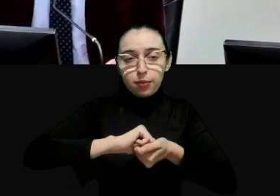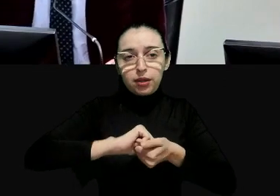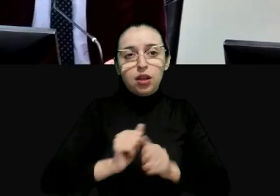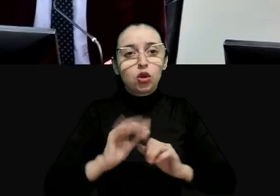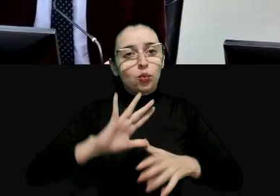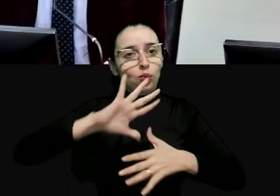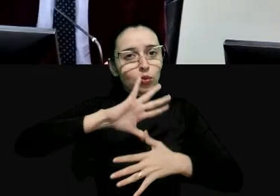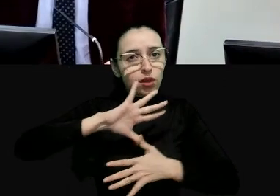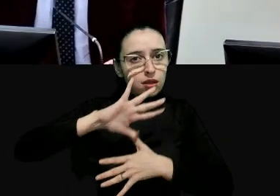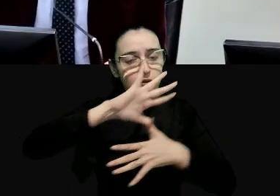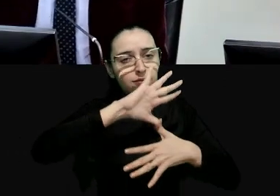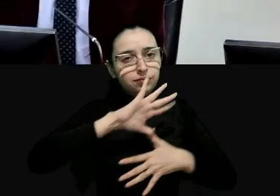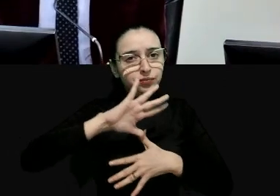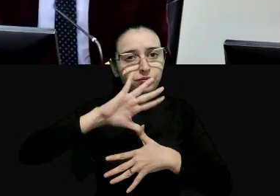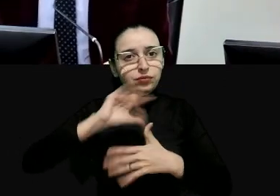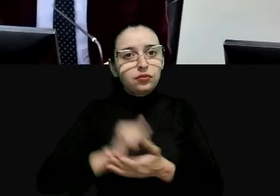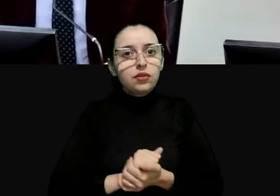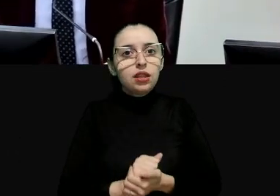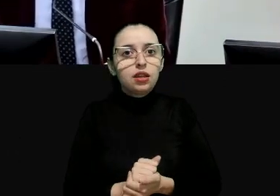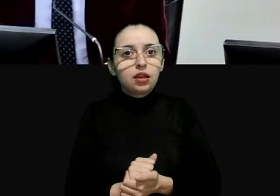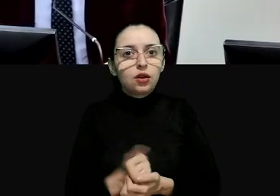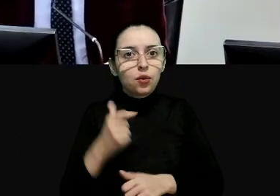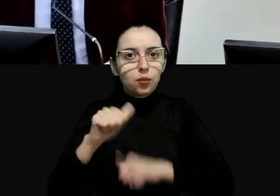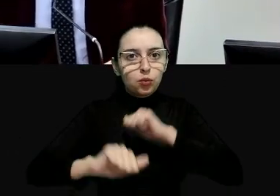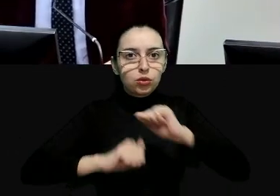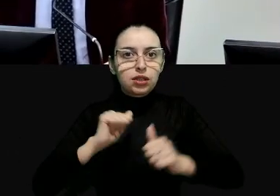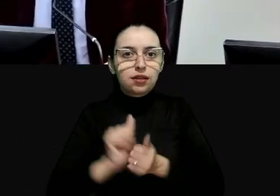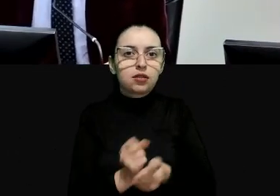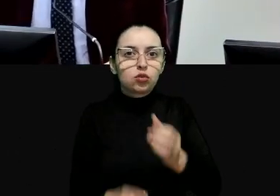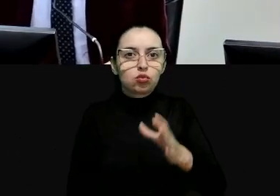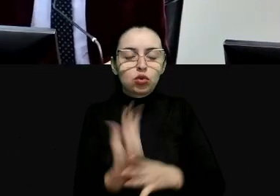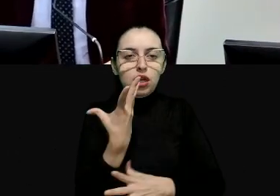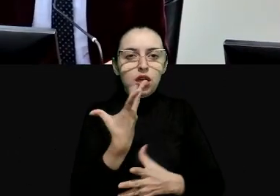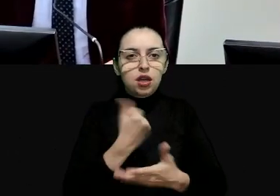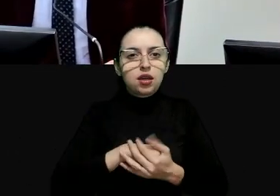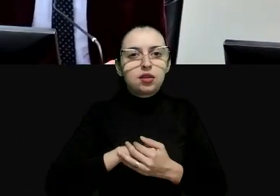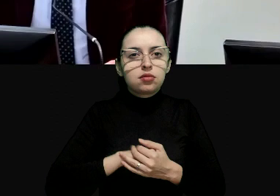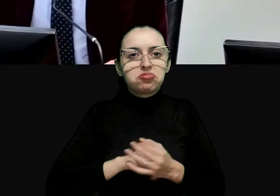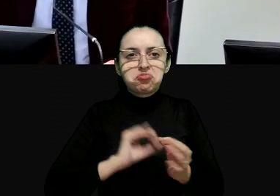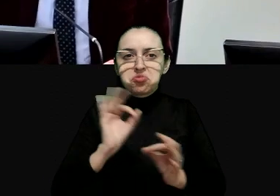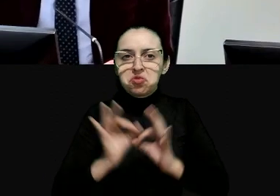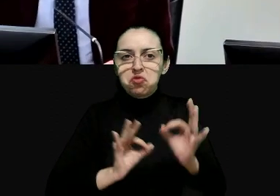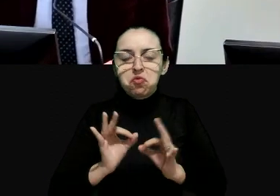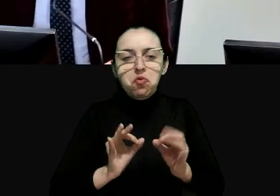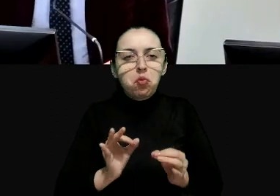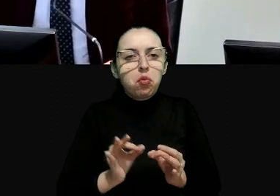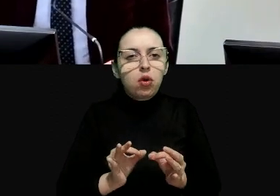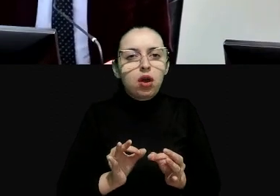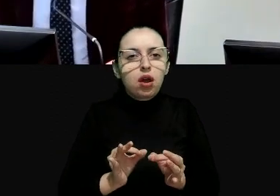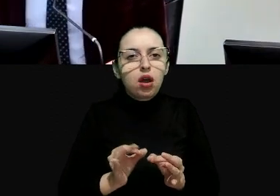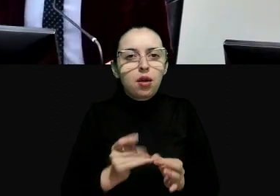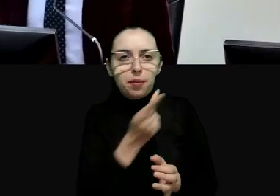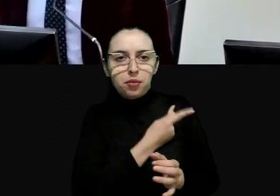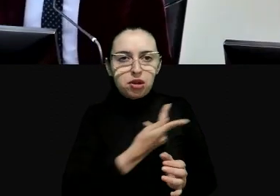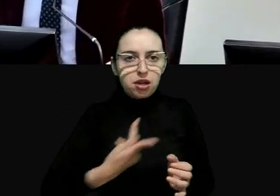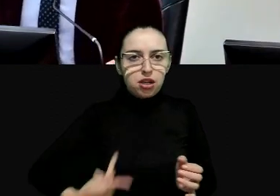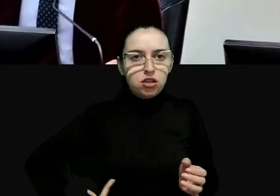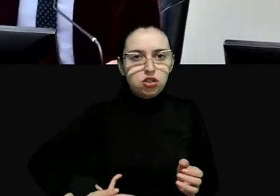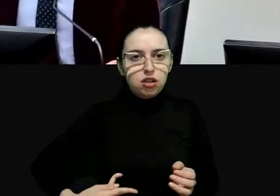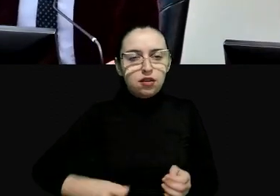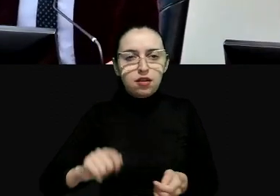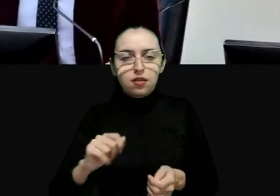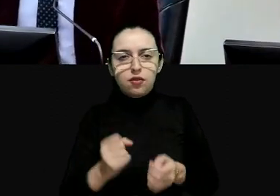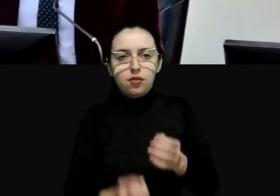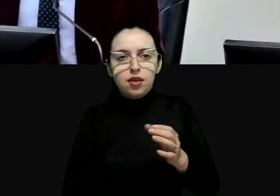um fenômeno de constitucionalismo transformador e este o mecanismo jurídico por que